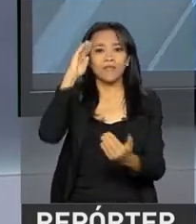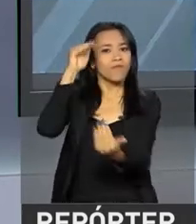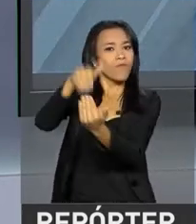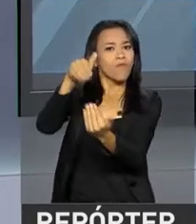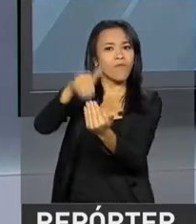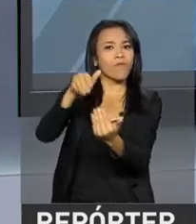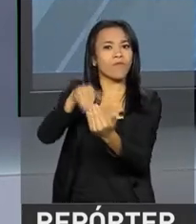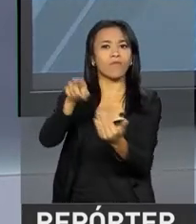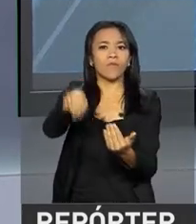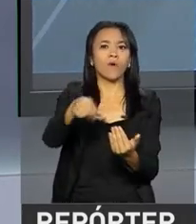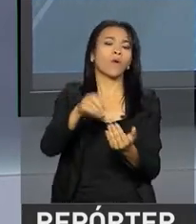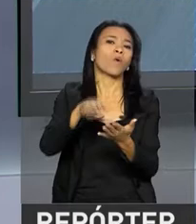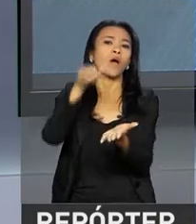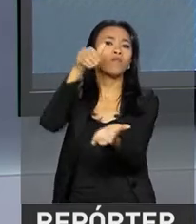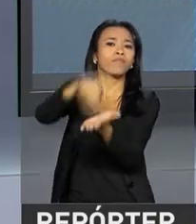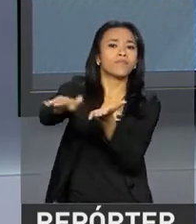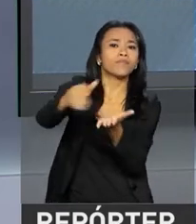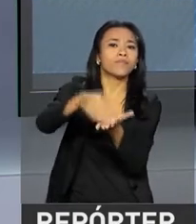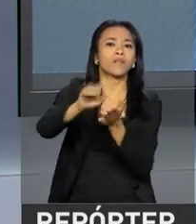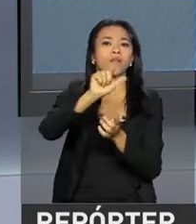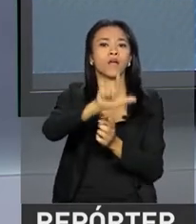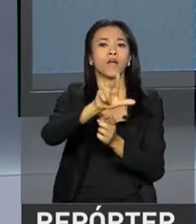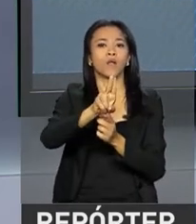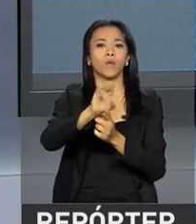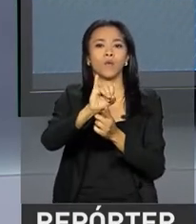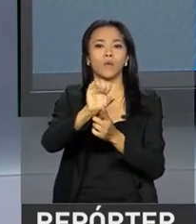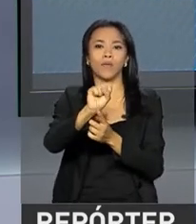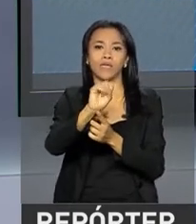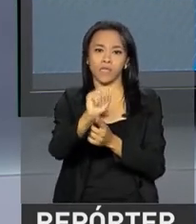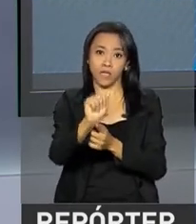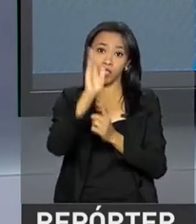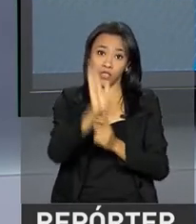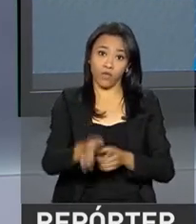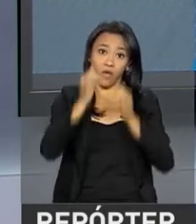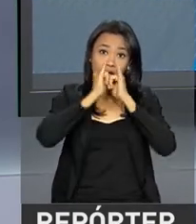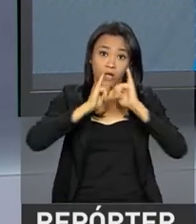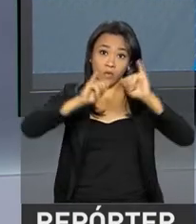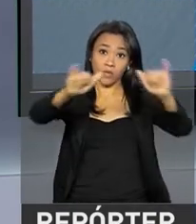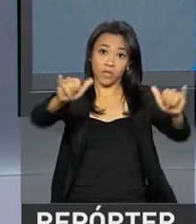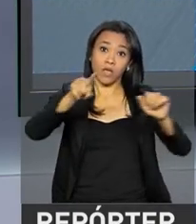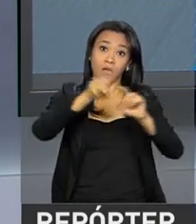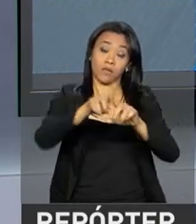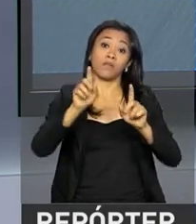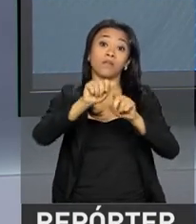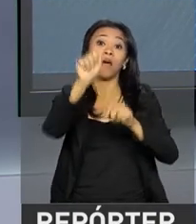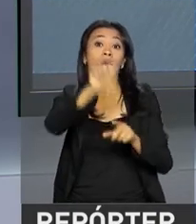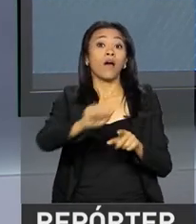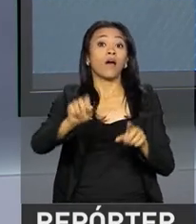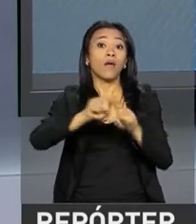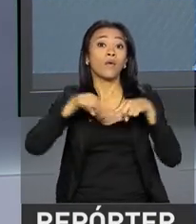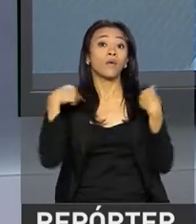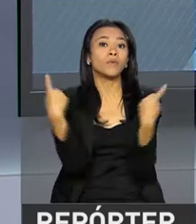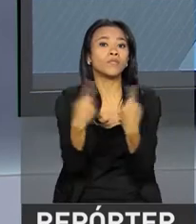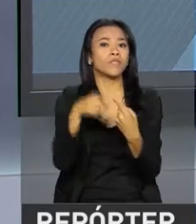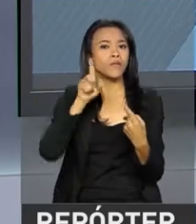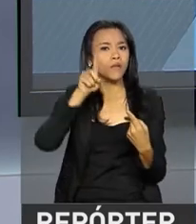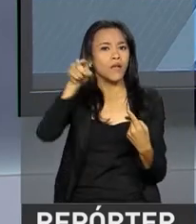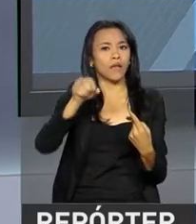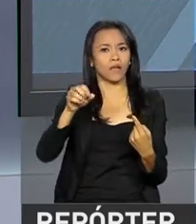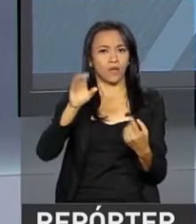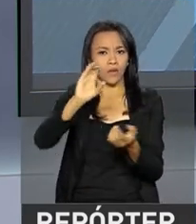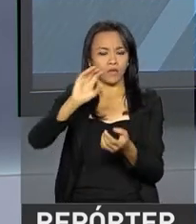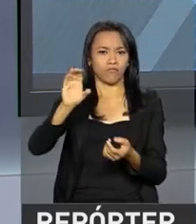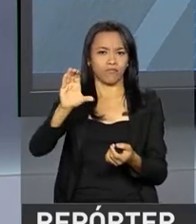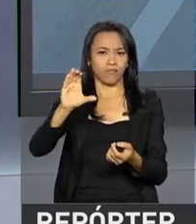procuradora-geral Luísa Ortega Dias, anunciada pela Assembleia Nacional Constituinte da Venezuela. Segundo Itamaraty,